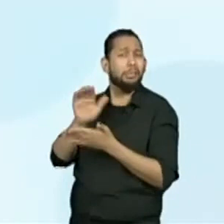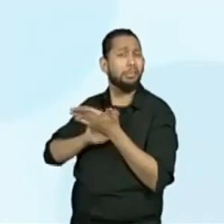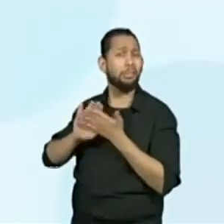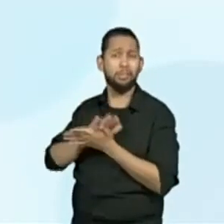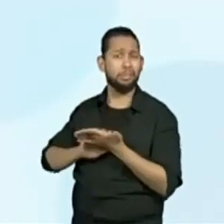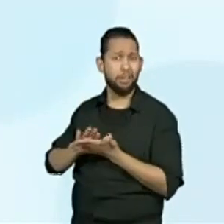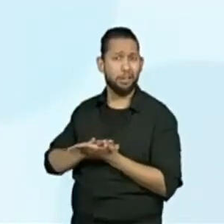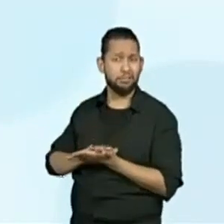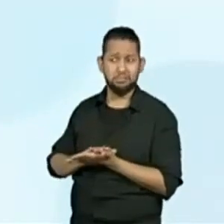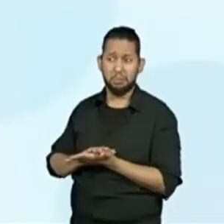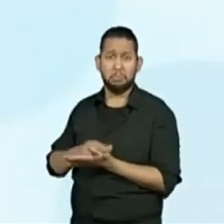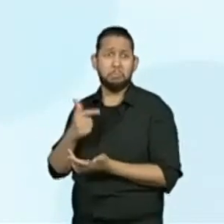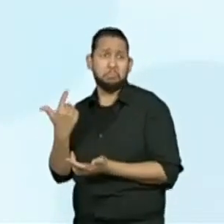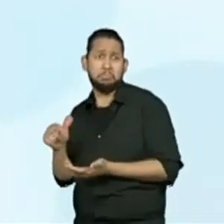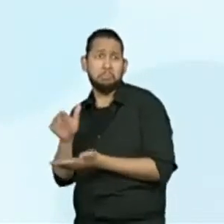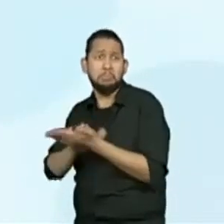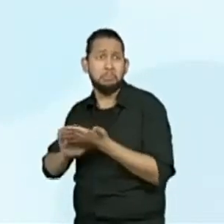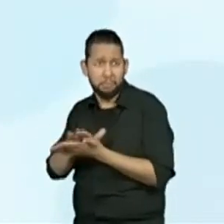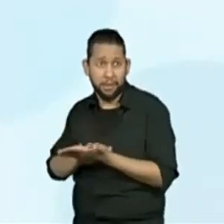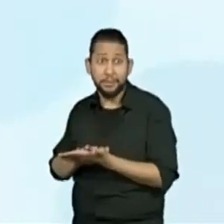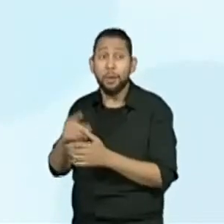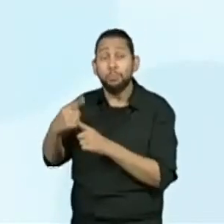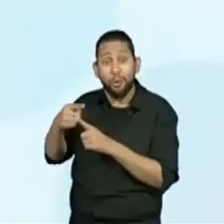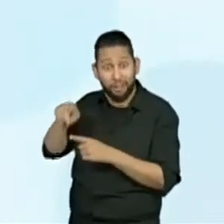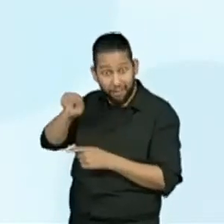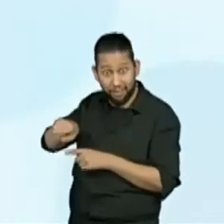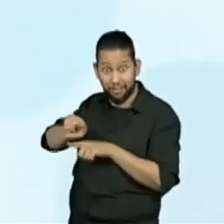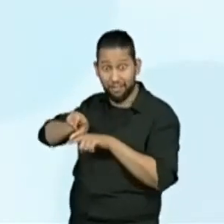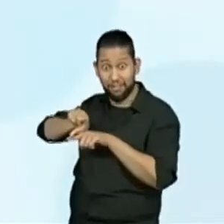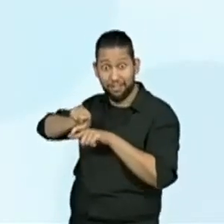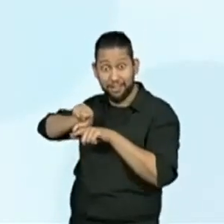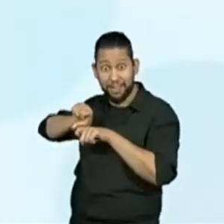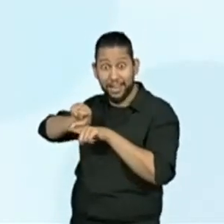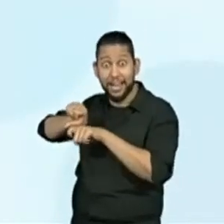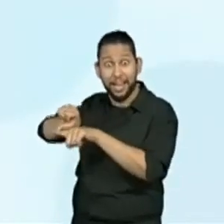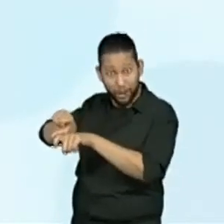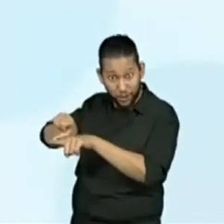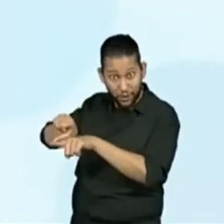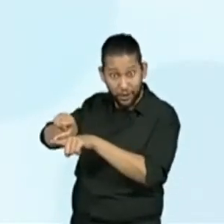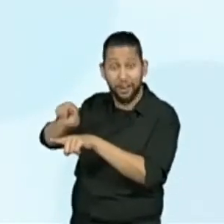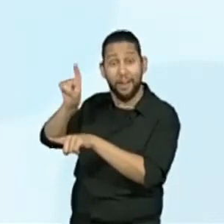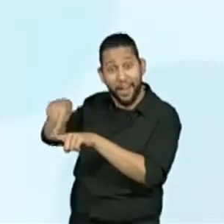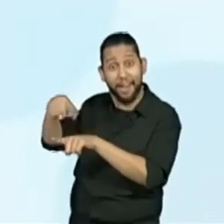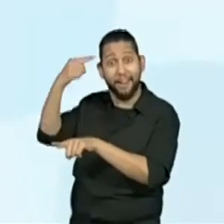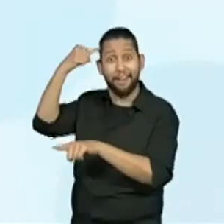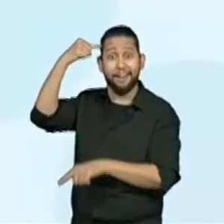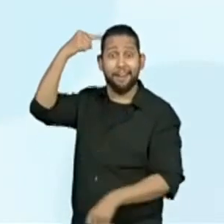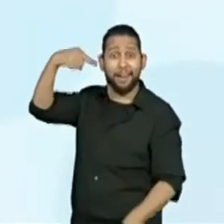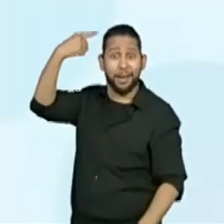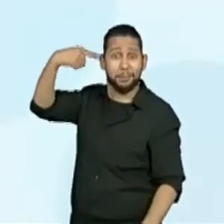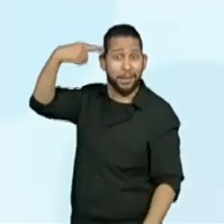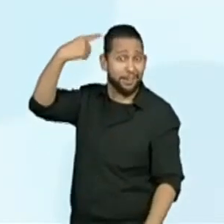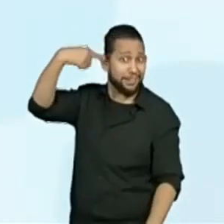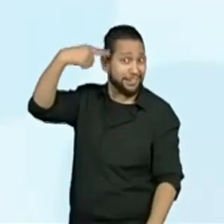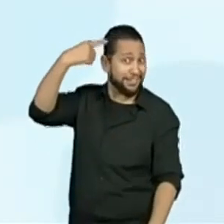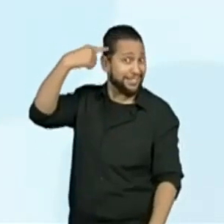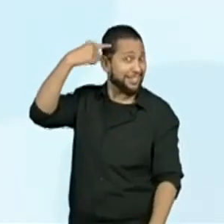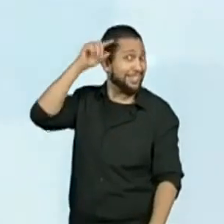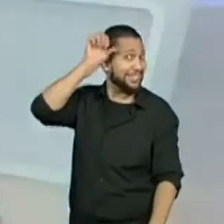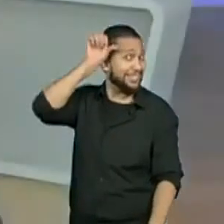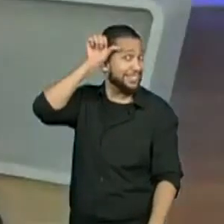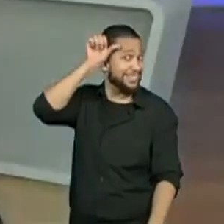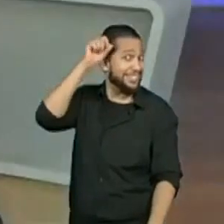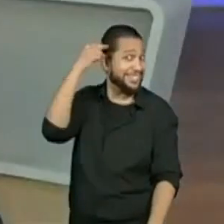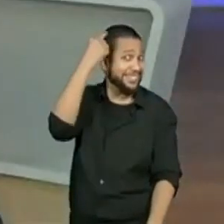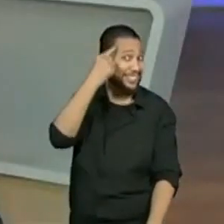vê-lo, nem tê-lo. Porque o caracol era do cabelo. E aí? Agora eu pergunto para